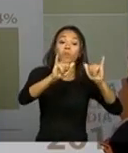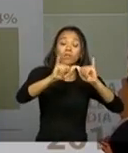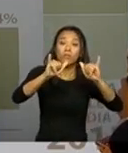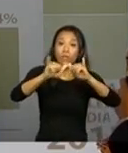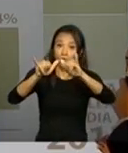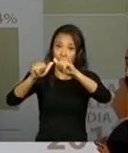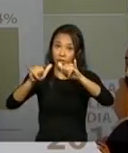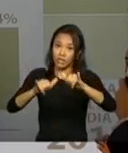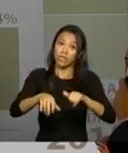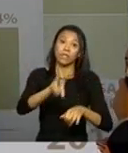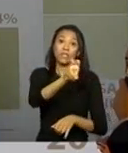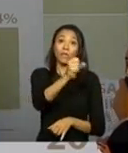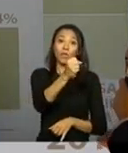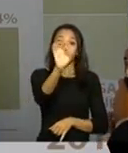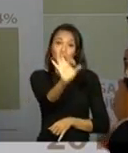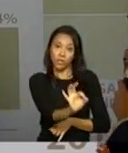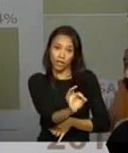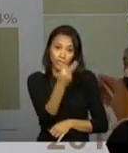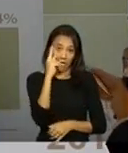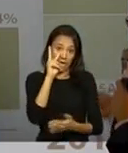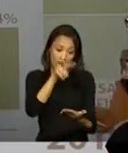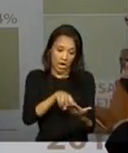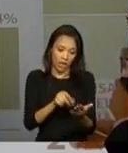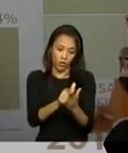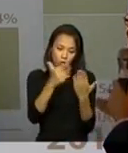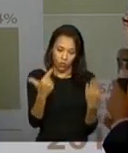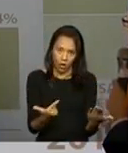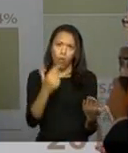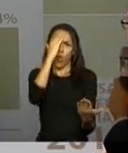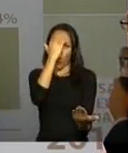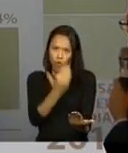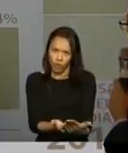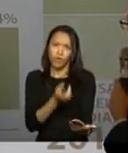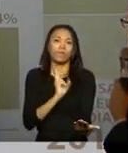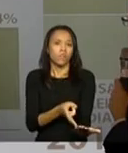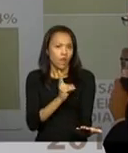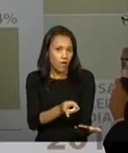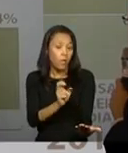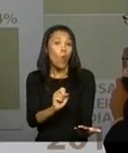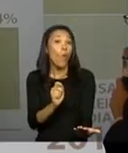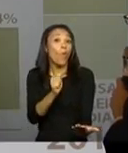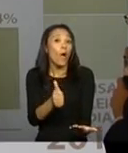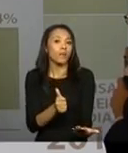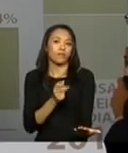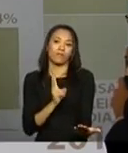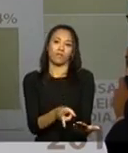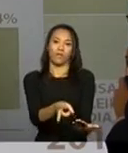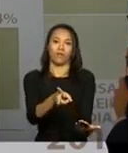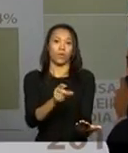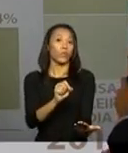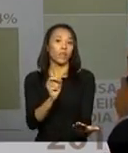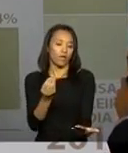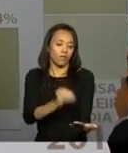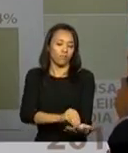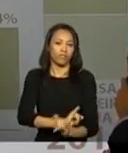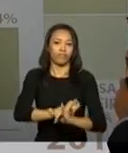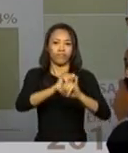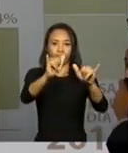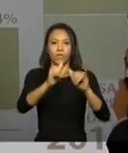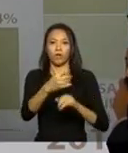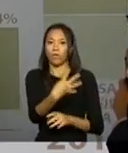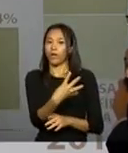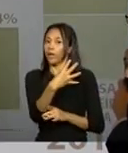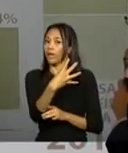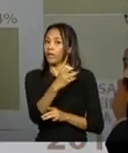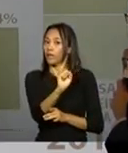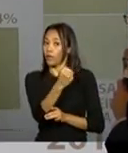58% das pessoas que lêem as notícias no jornal confiam sempre ou quase sempre no que está sendo publicado, você tem 48% em relação ao jornal, ou seja,